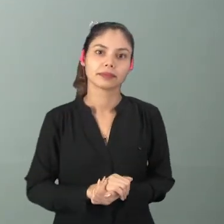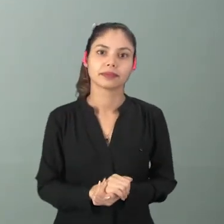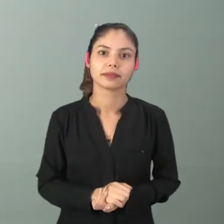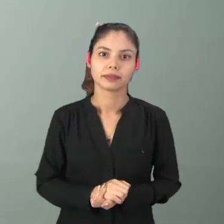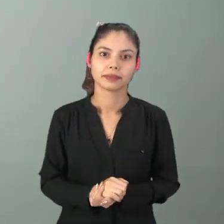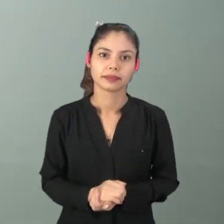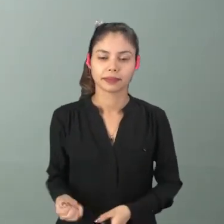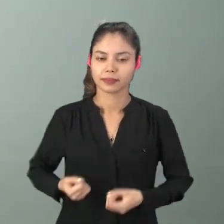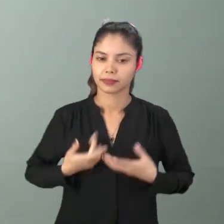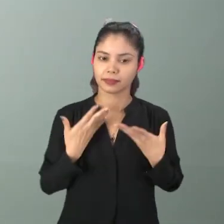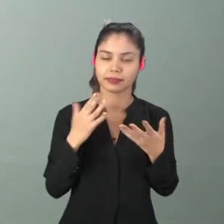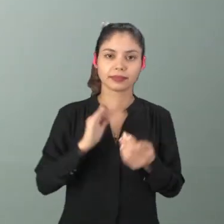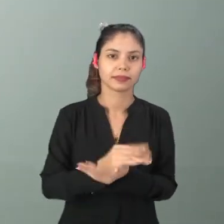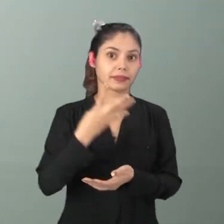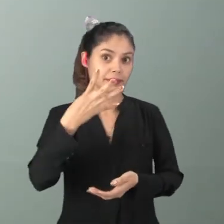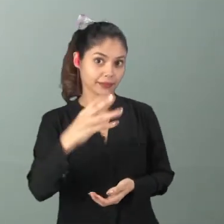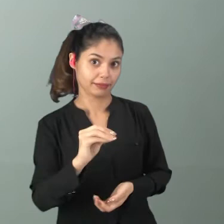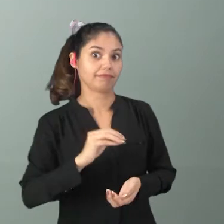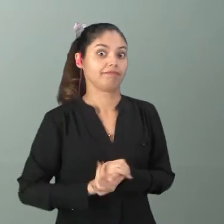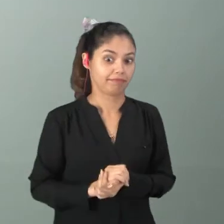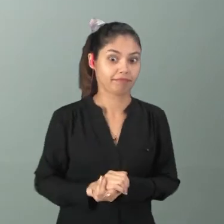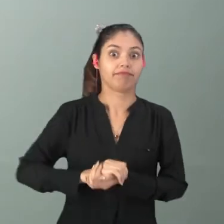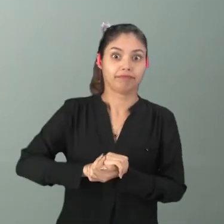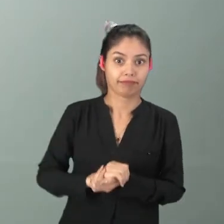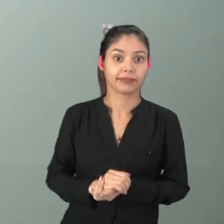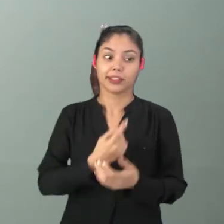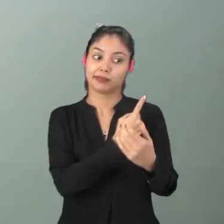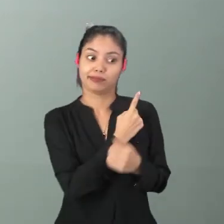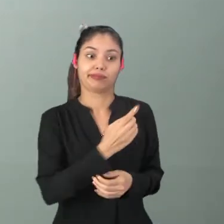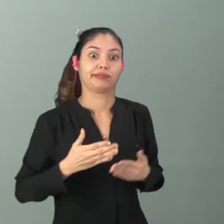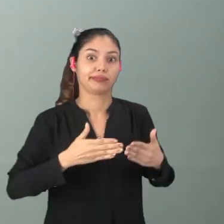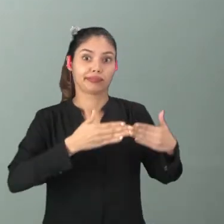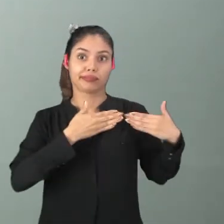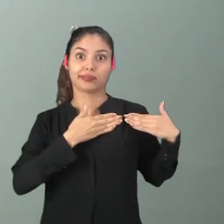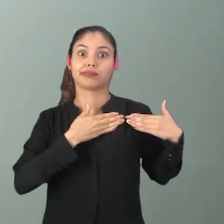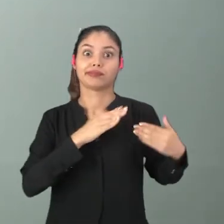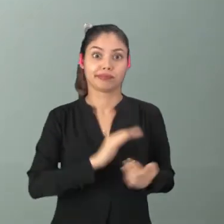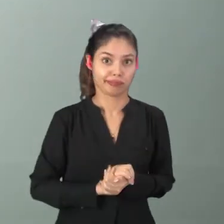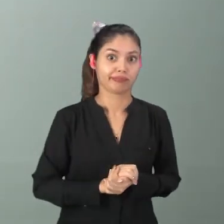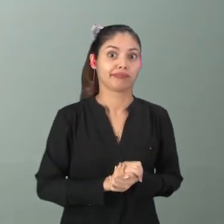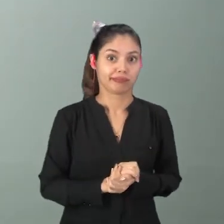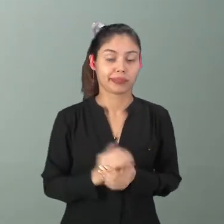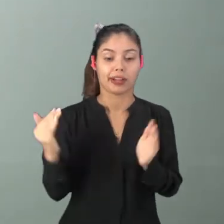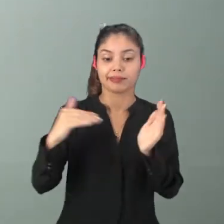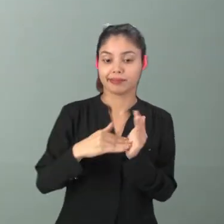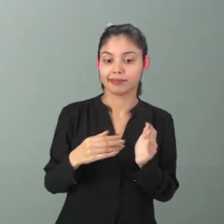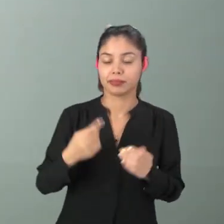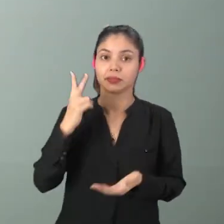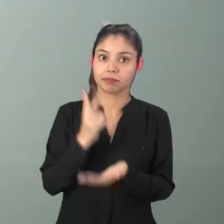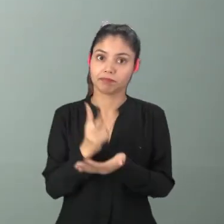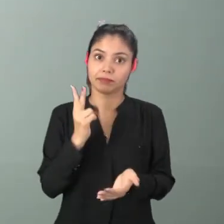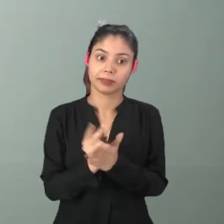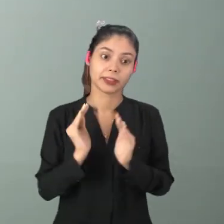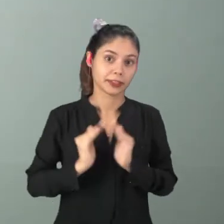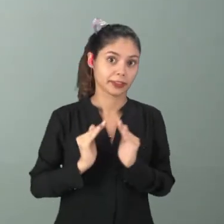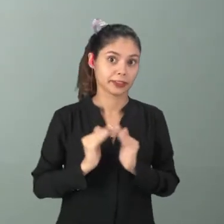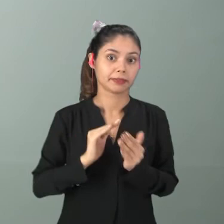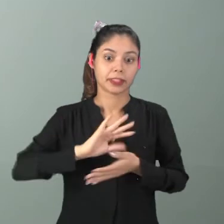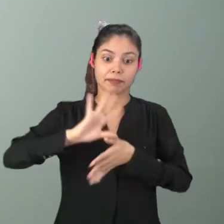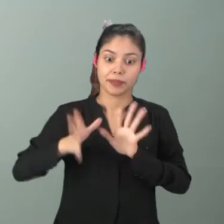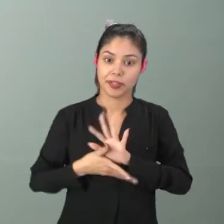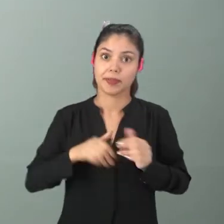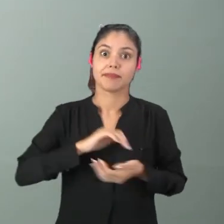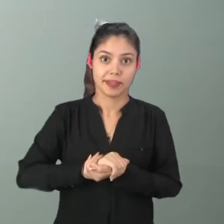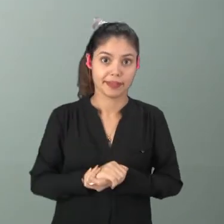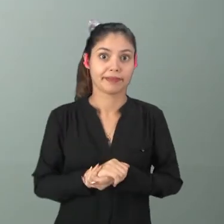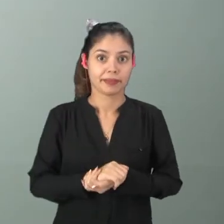Aproveitar esse momento de quarentena, de pandemia Que a gente passa tanto tempo em casa É até uma forma de você fazer o tempo passar